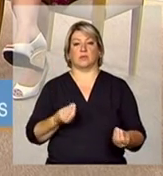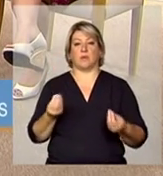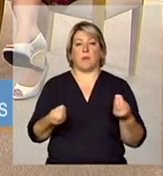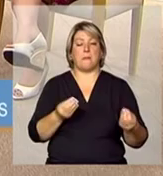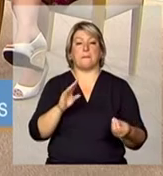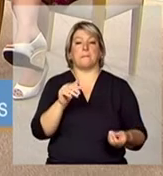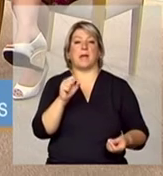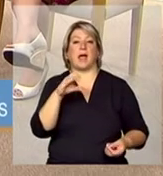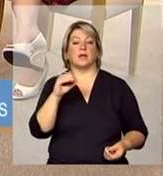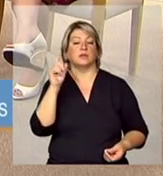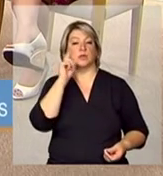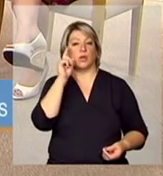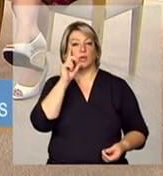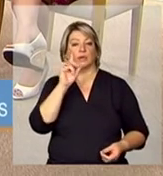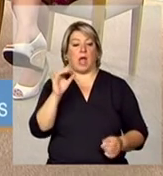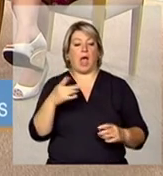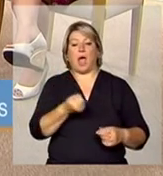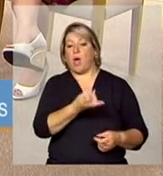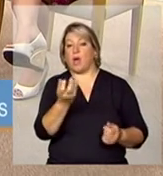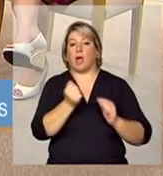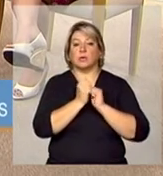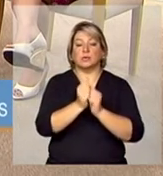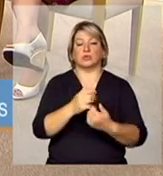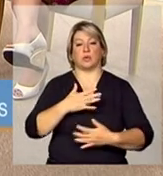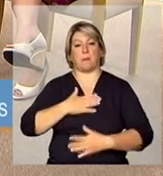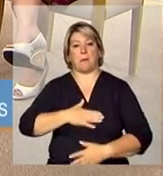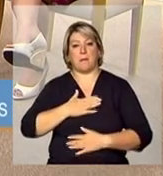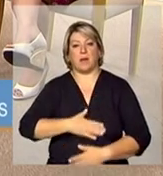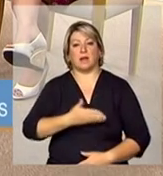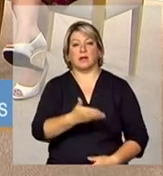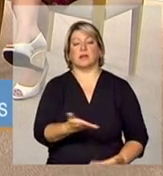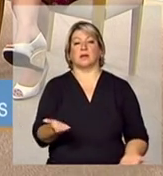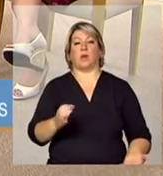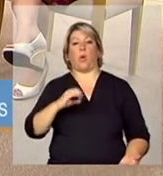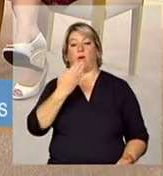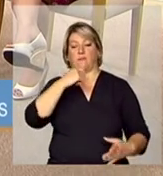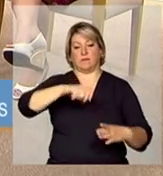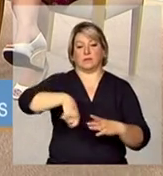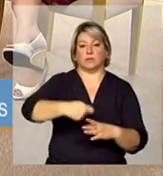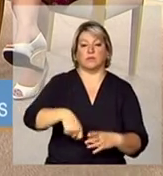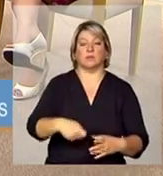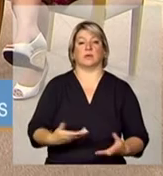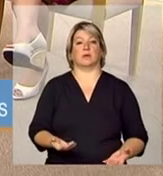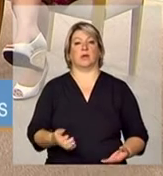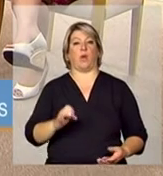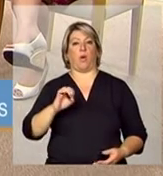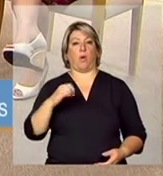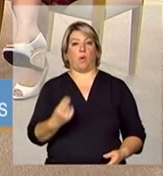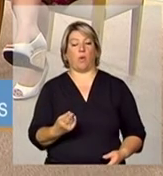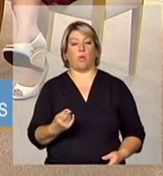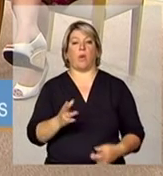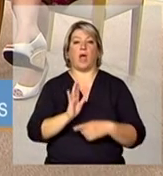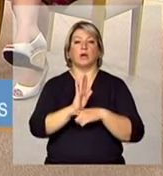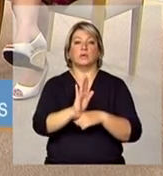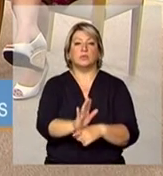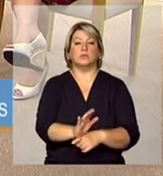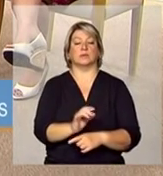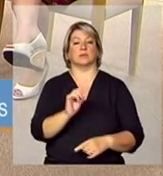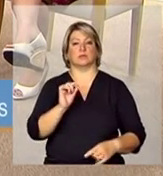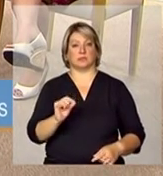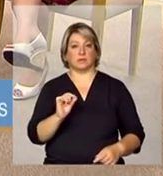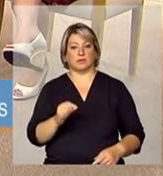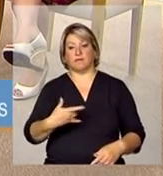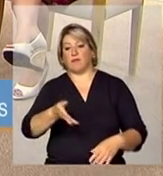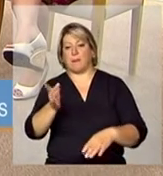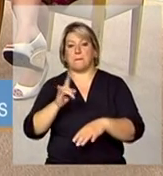básicas do dia a dia precisa de alguém que ajude a tomar banho precisa de alguém que ajude a fazer uma comida precisa de alguém que ajude a no banheiro e tem aquelas outras